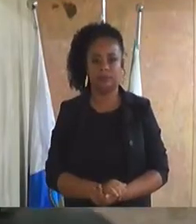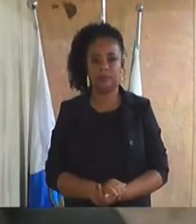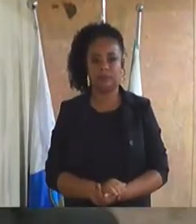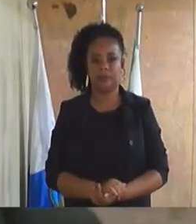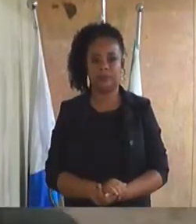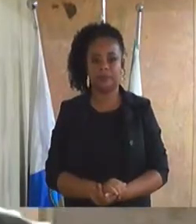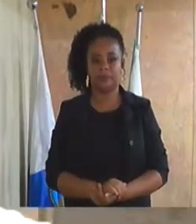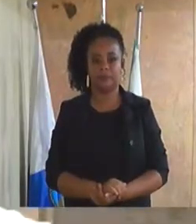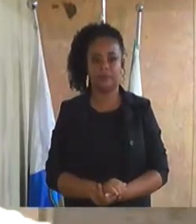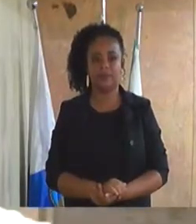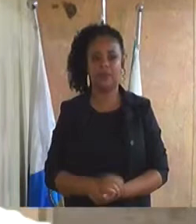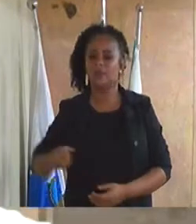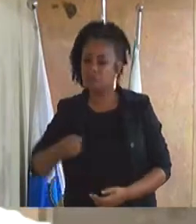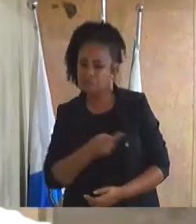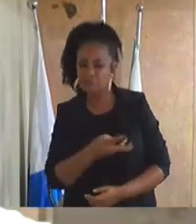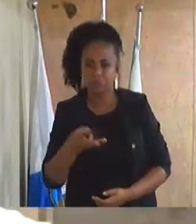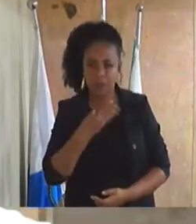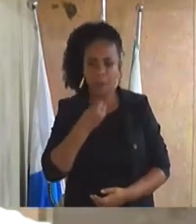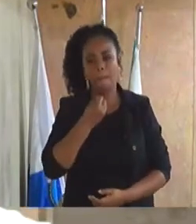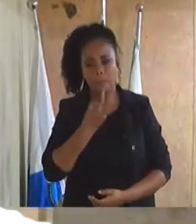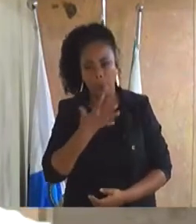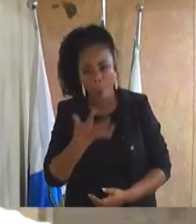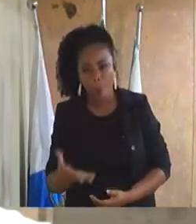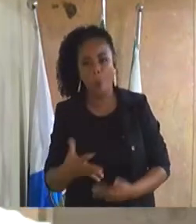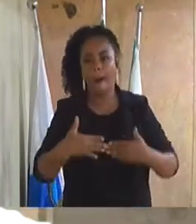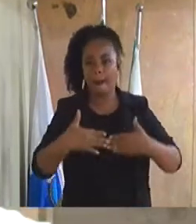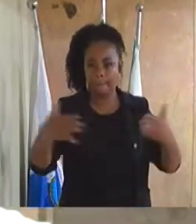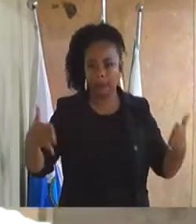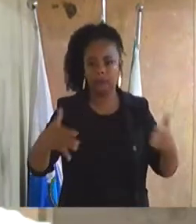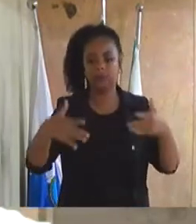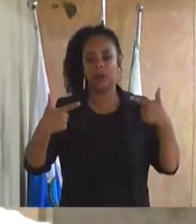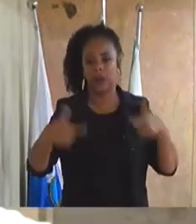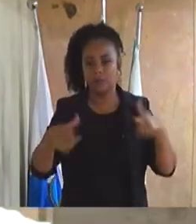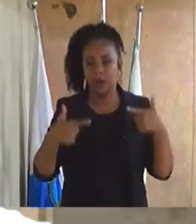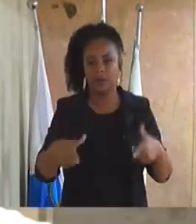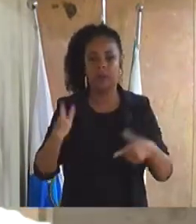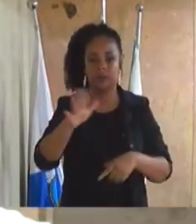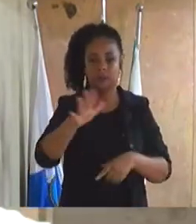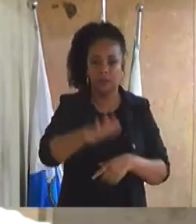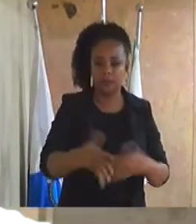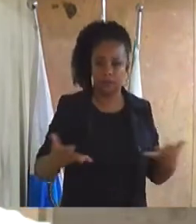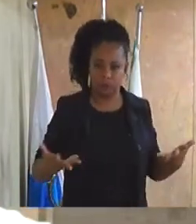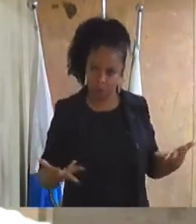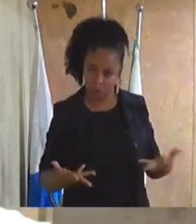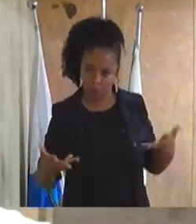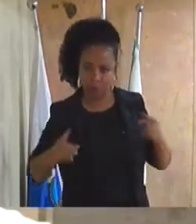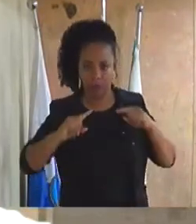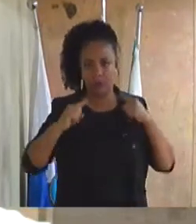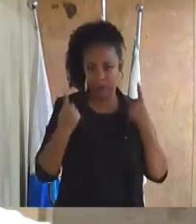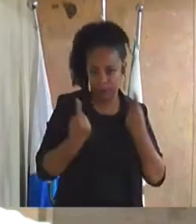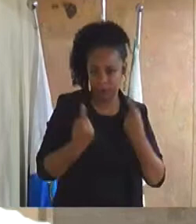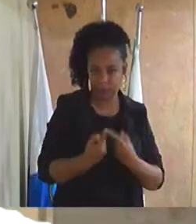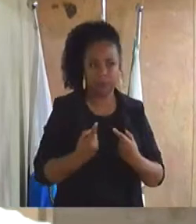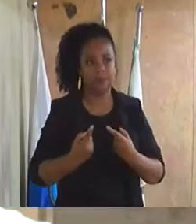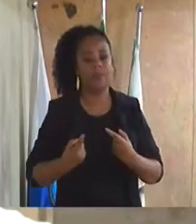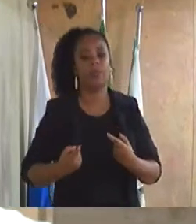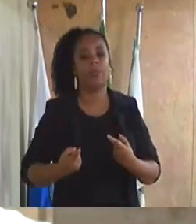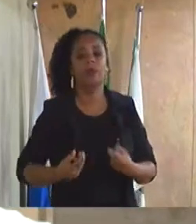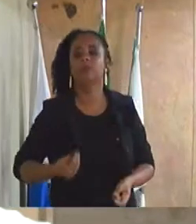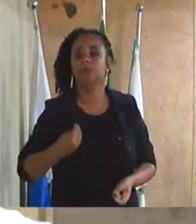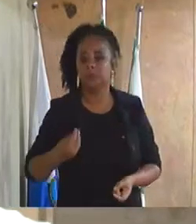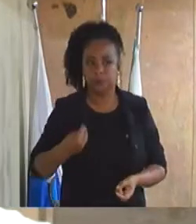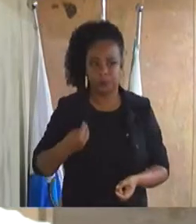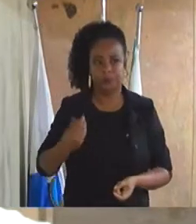Havendo número legal, dou por aberto os trabalhos dessa tarde de hoje, dessa sessão presencial